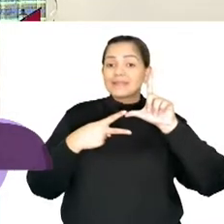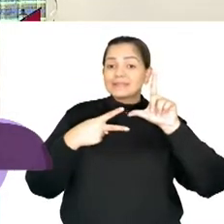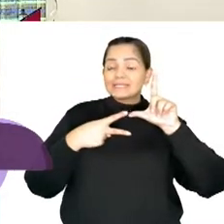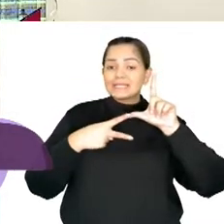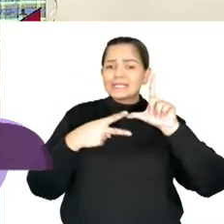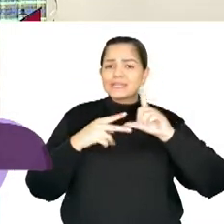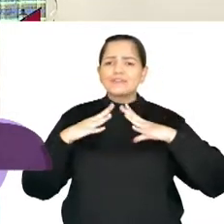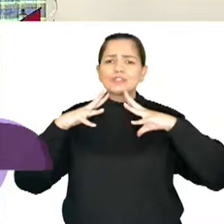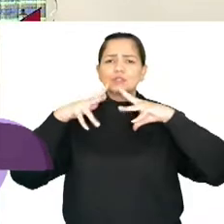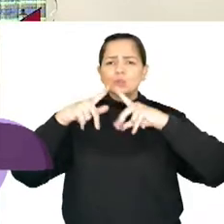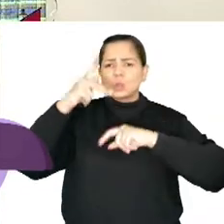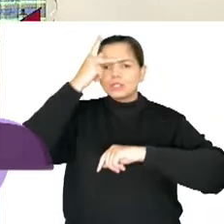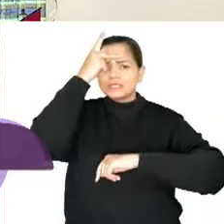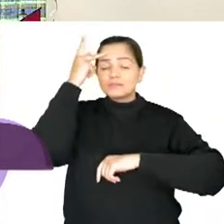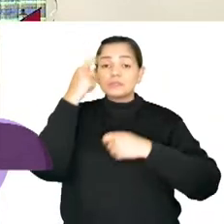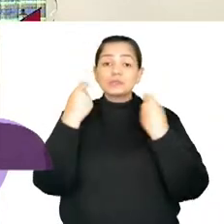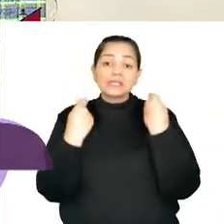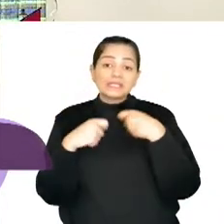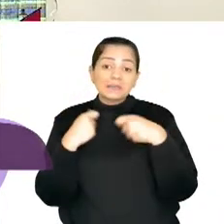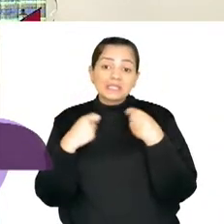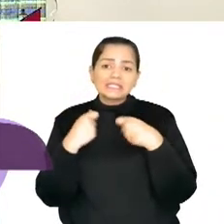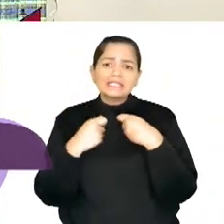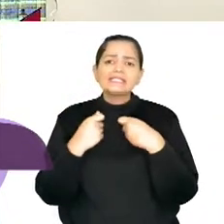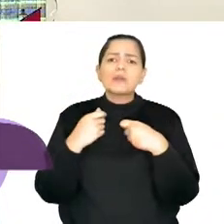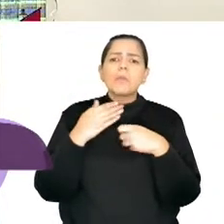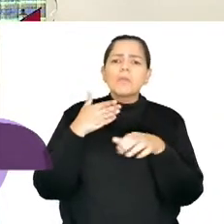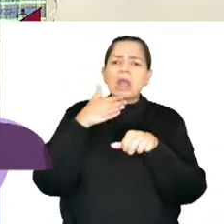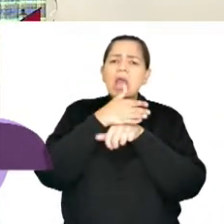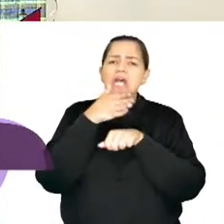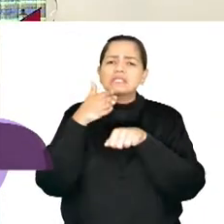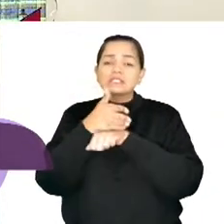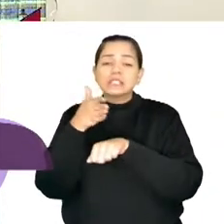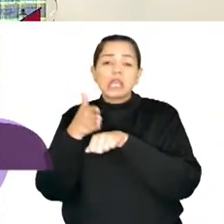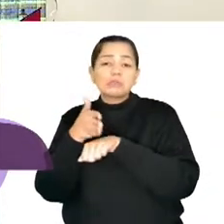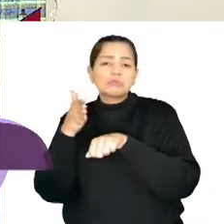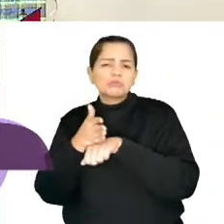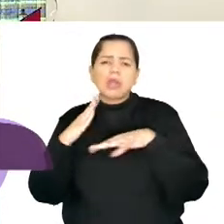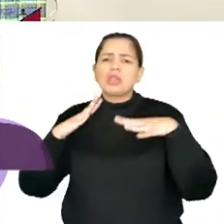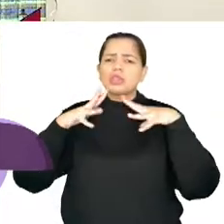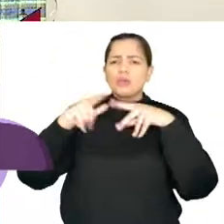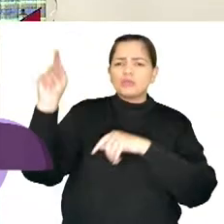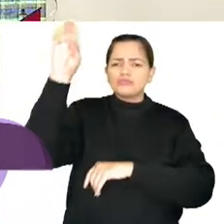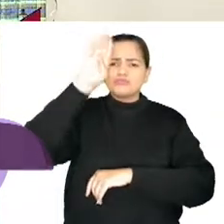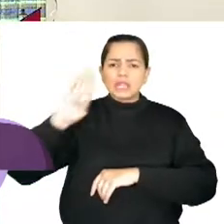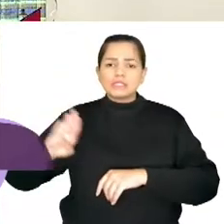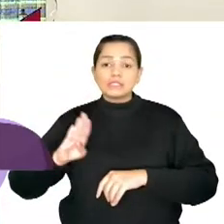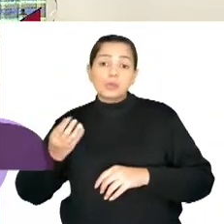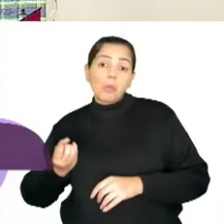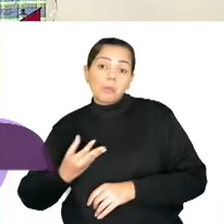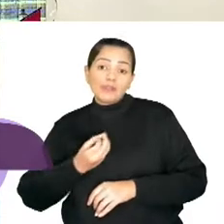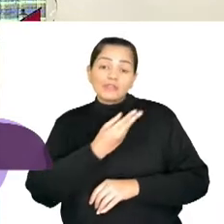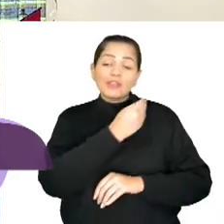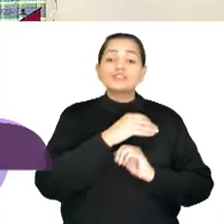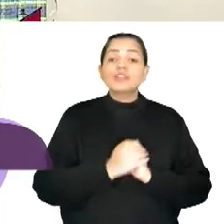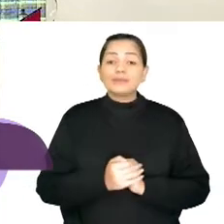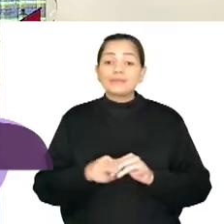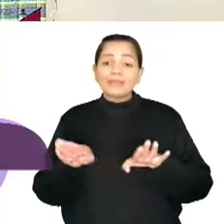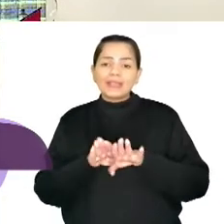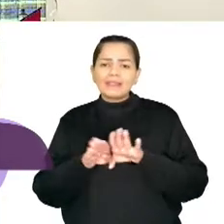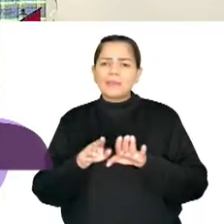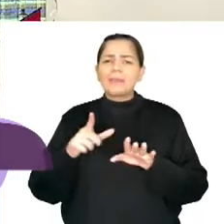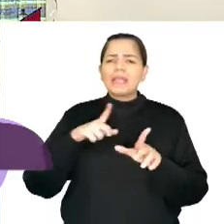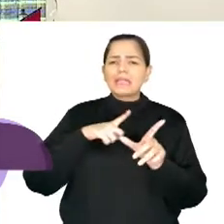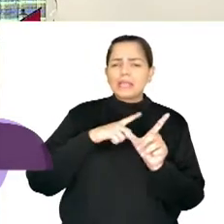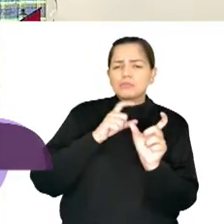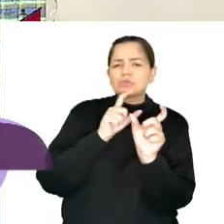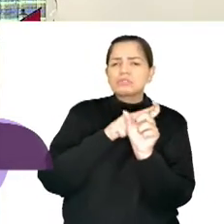do passe livre interestadual. Esse passe livre é para acesso a ônibus para outros estados. Além